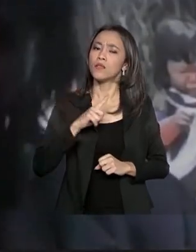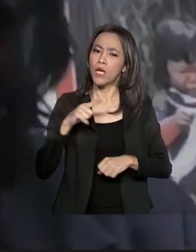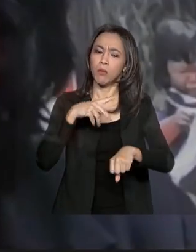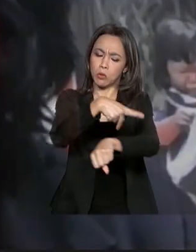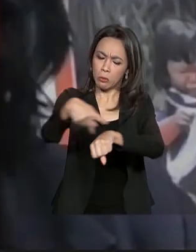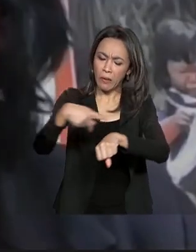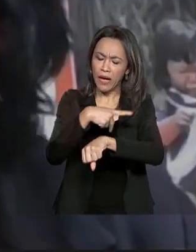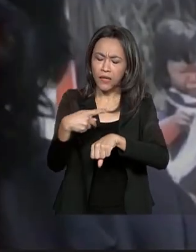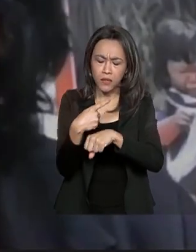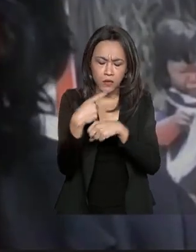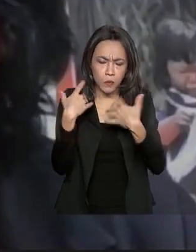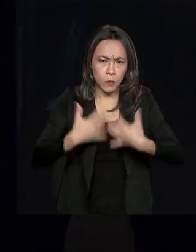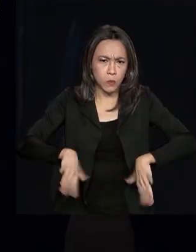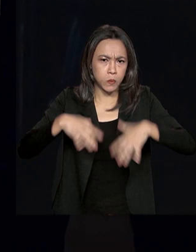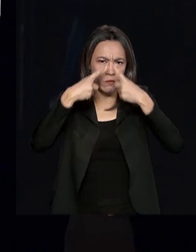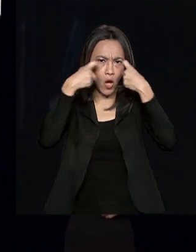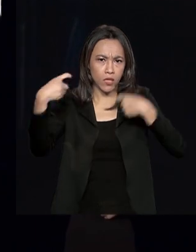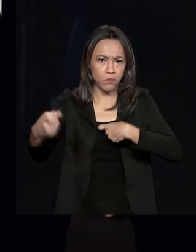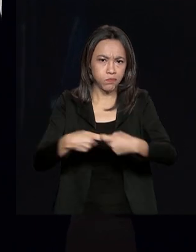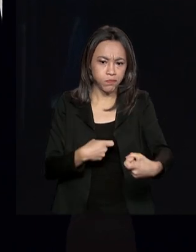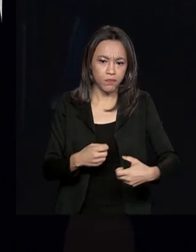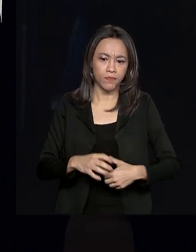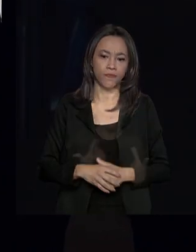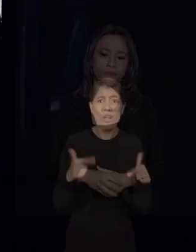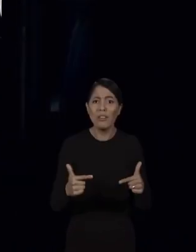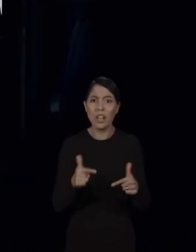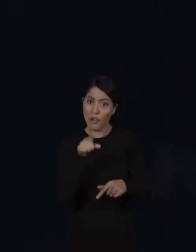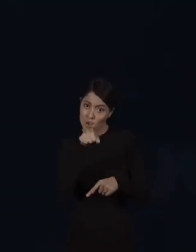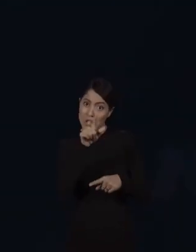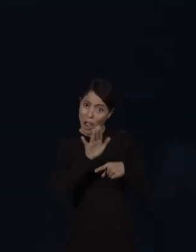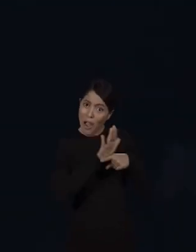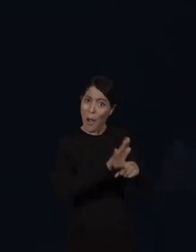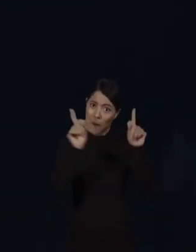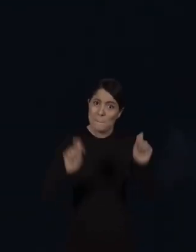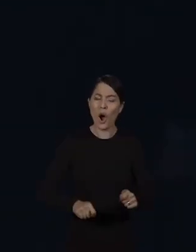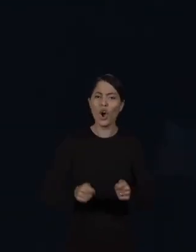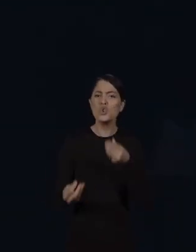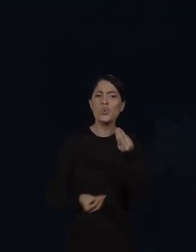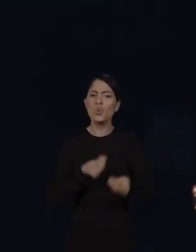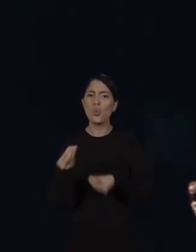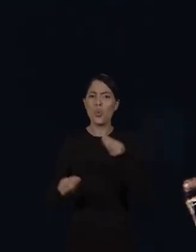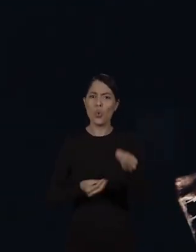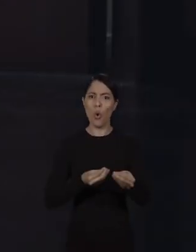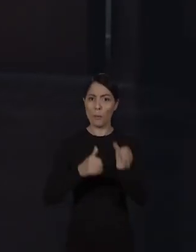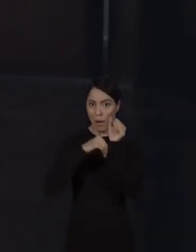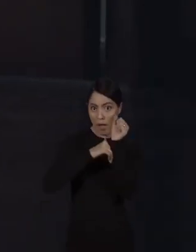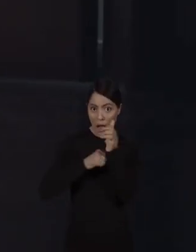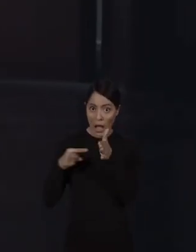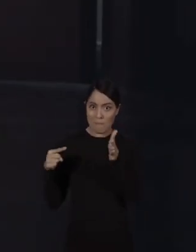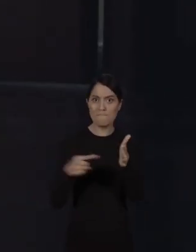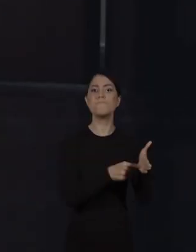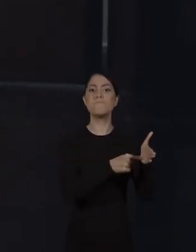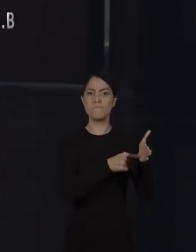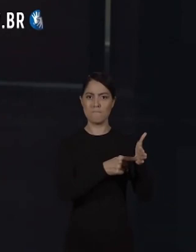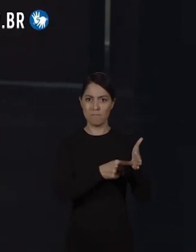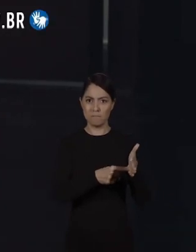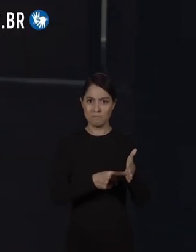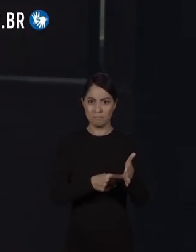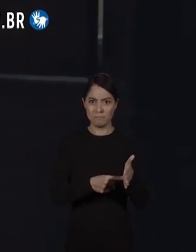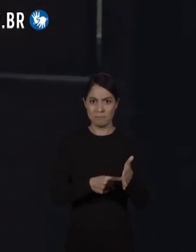muita violência sexual. Você pode ser a voz de quem ainda não sabe como pedir ajuda. Denuncie